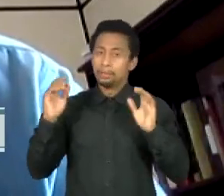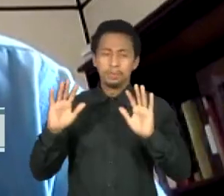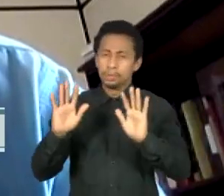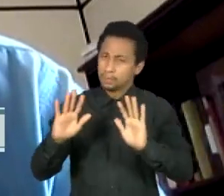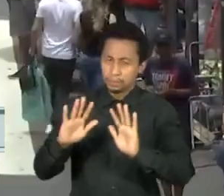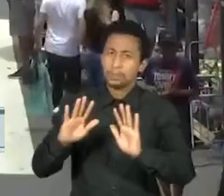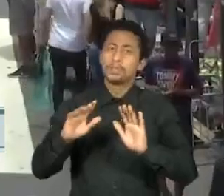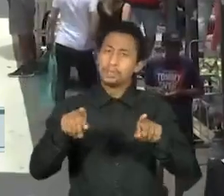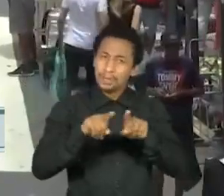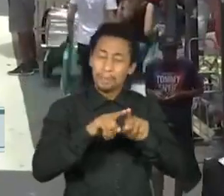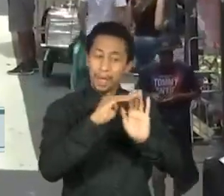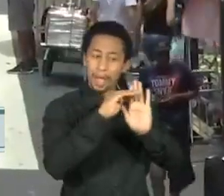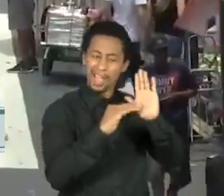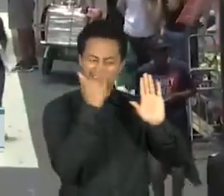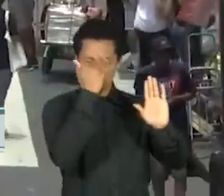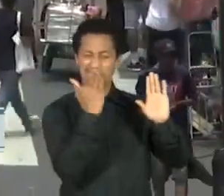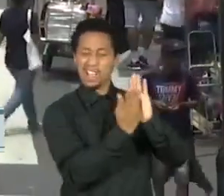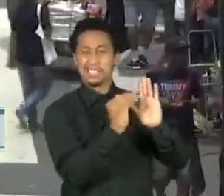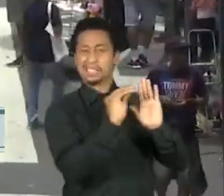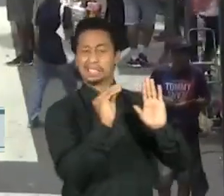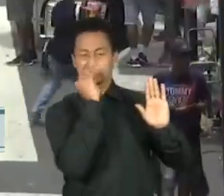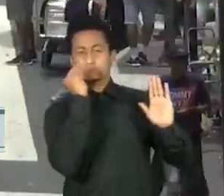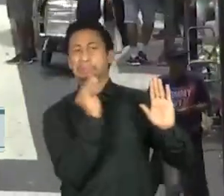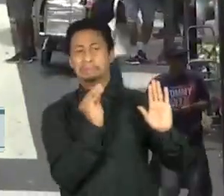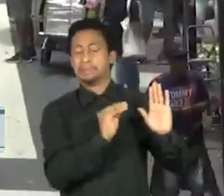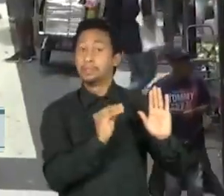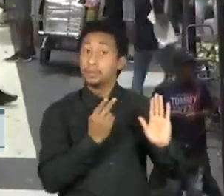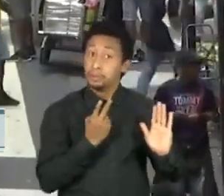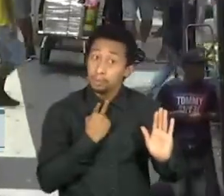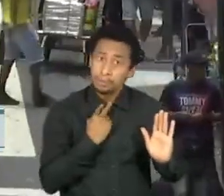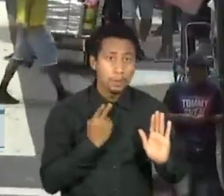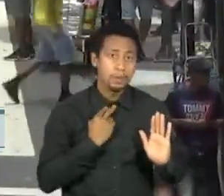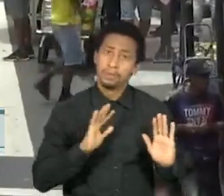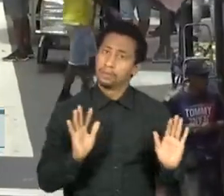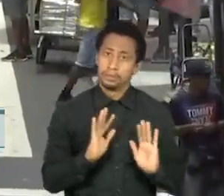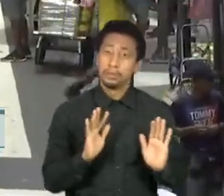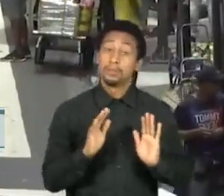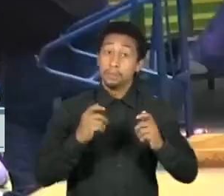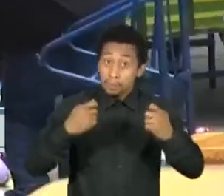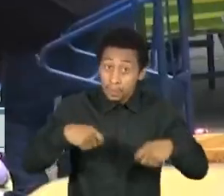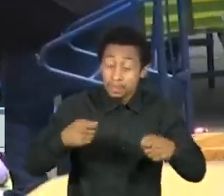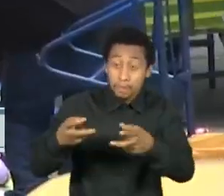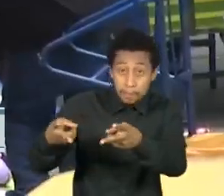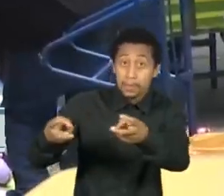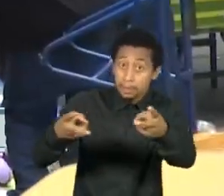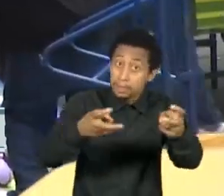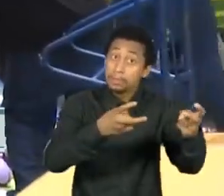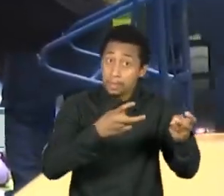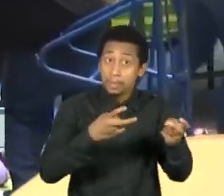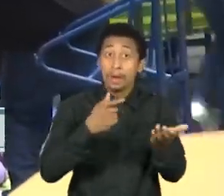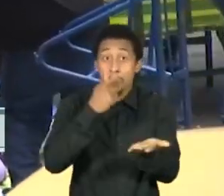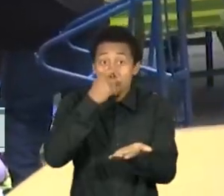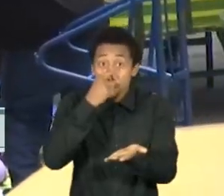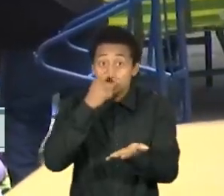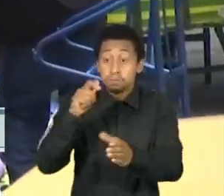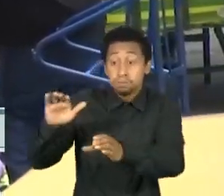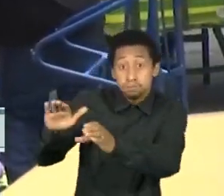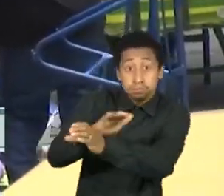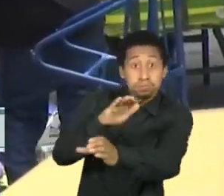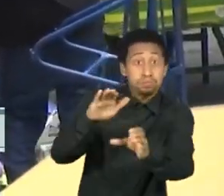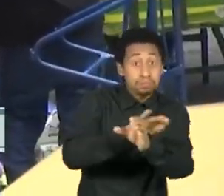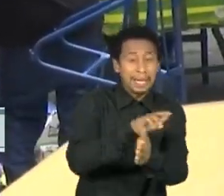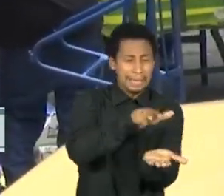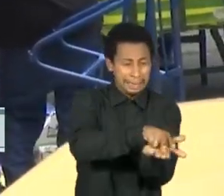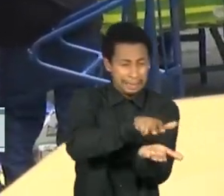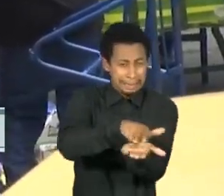é a negligência. Nós temos que entender que a Ômicron pode trazer um aumento de internações de casos graves e